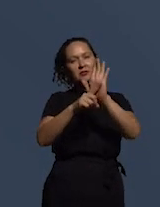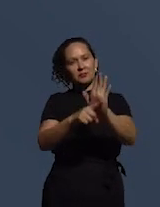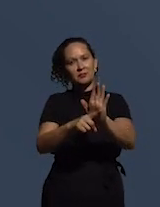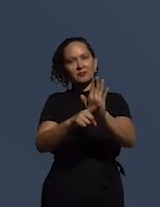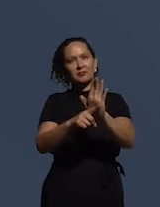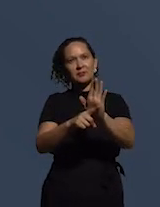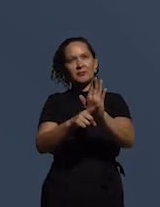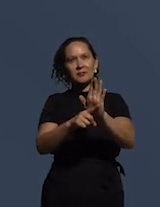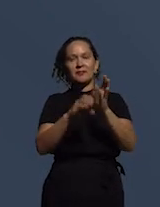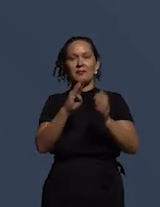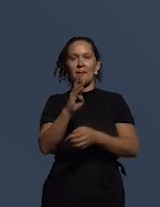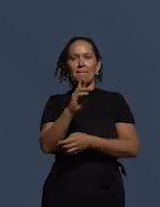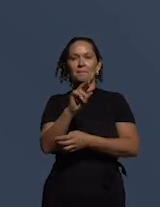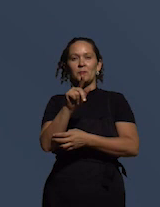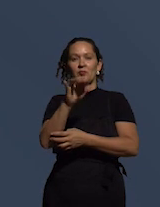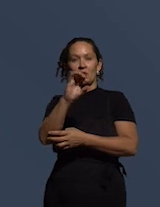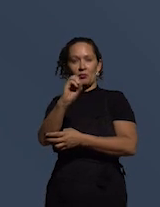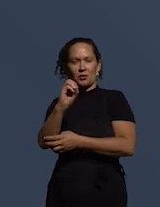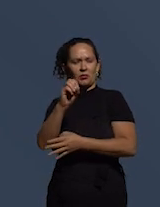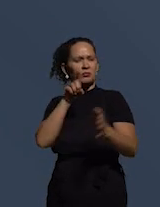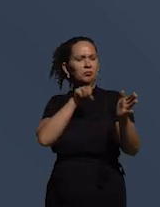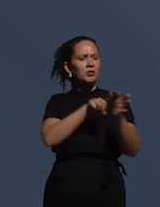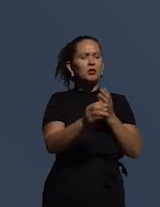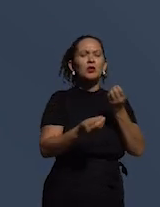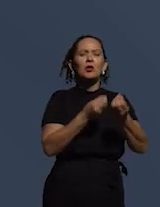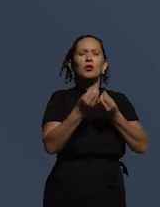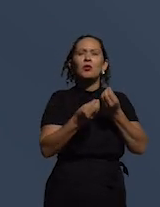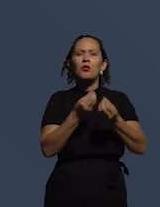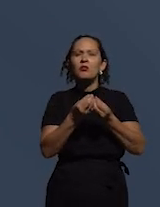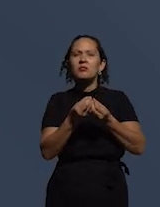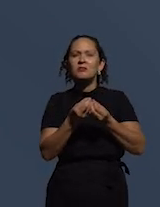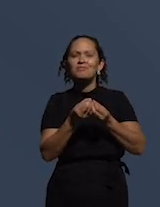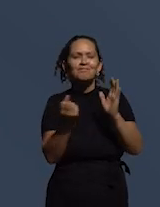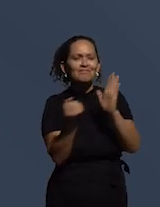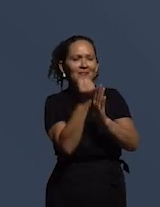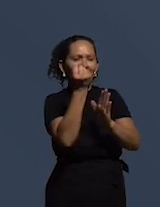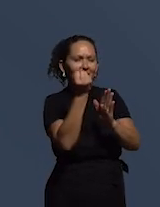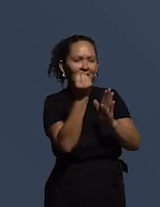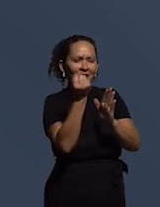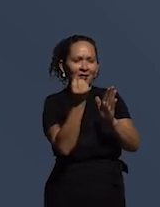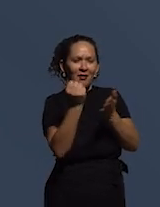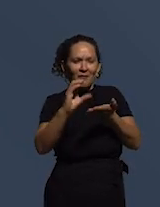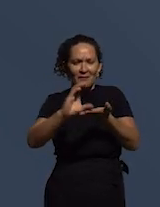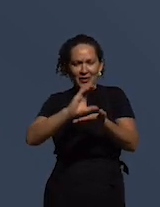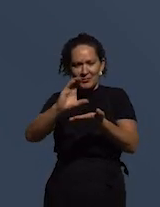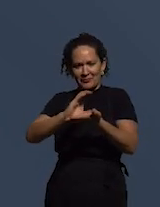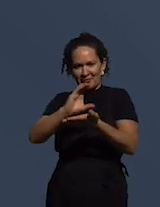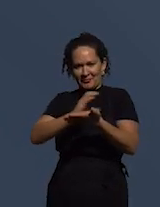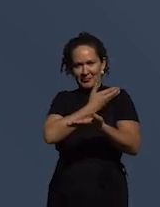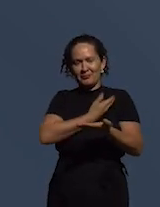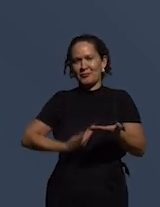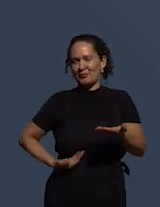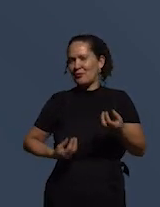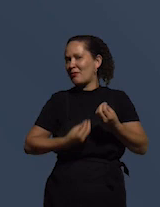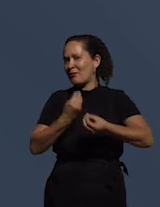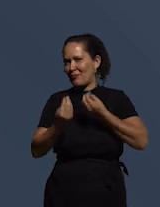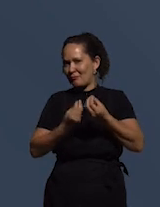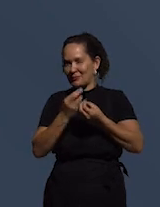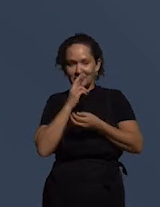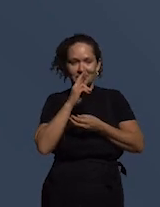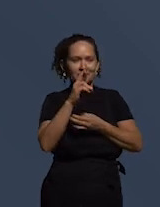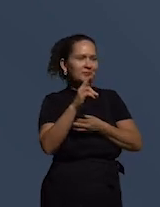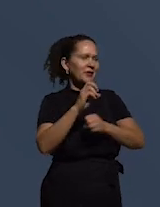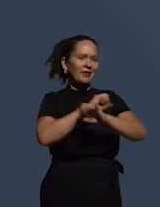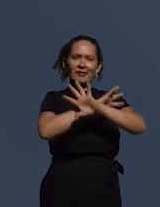Serqueira ele perguntou como enfrentar a corrupção sem estigmatizar o gasto público a resposta passa por transparência